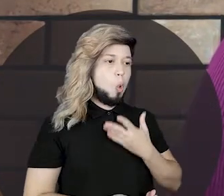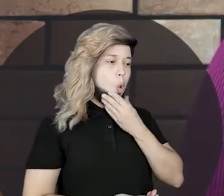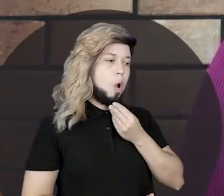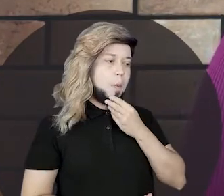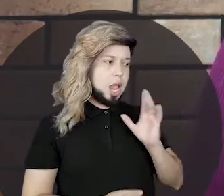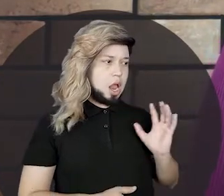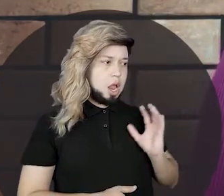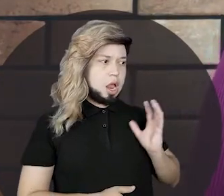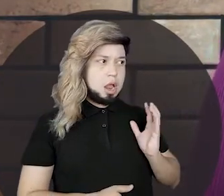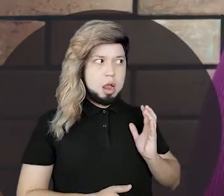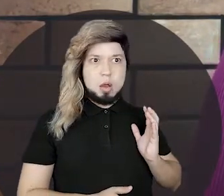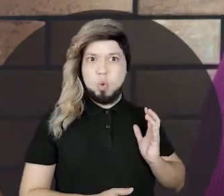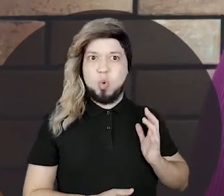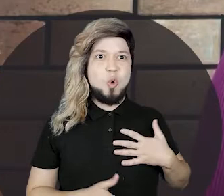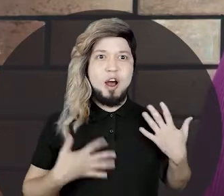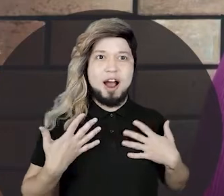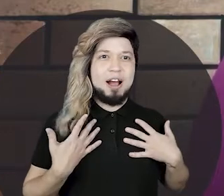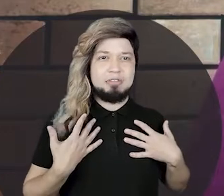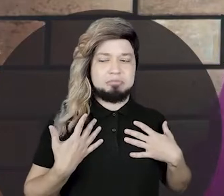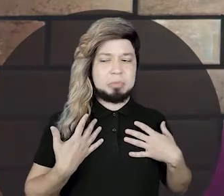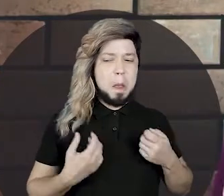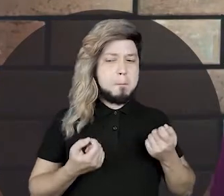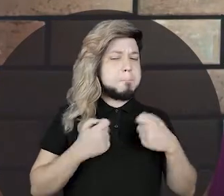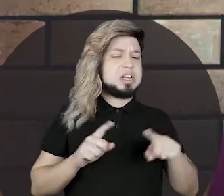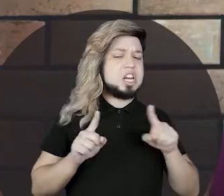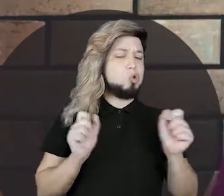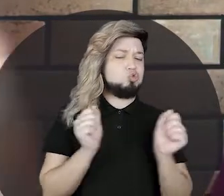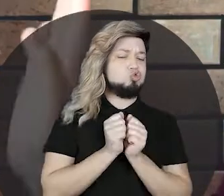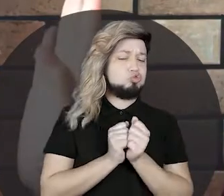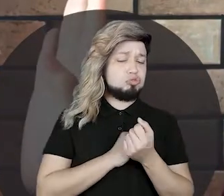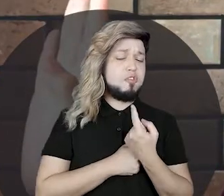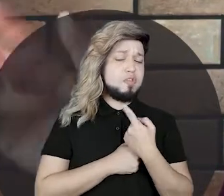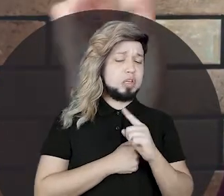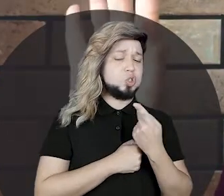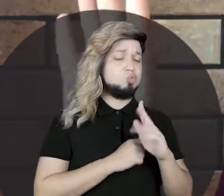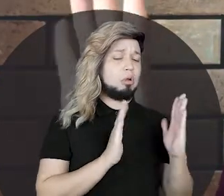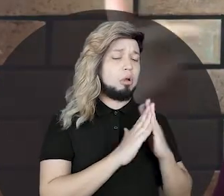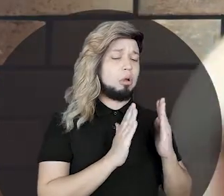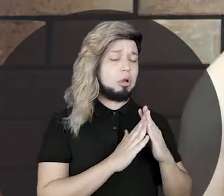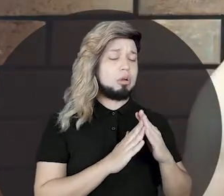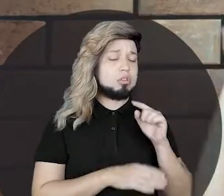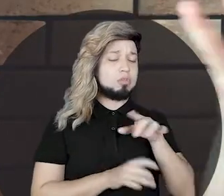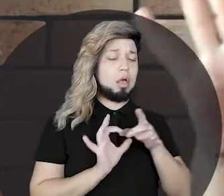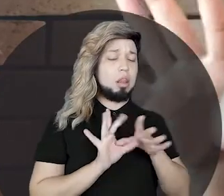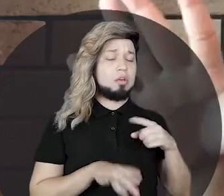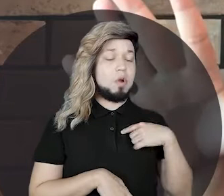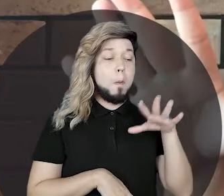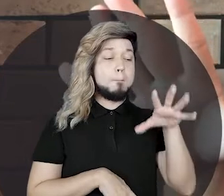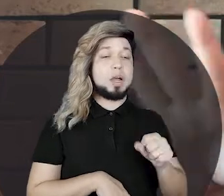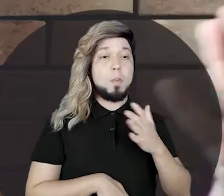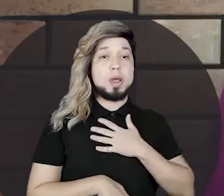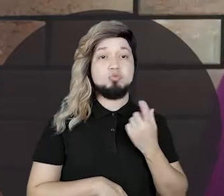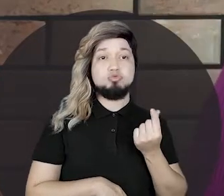ficou logo entusiasmado. Ele não precisa você ir comigo não, vai para casa. Você está de folga. Eu vou lá, pego meu